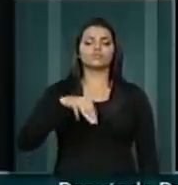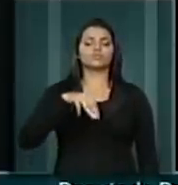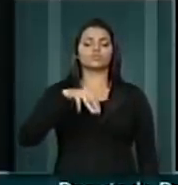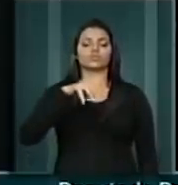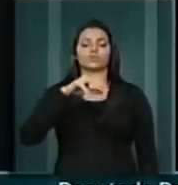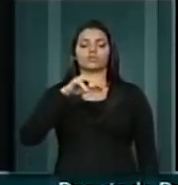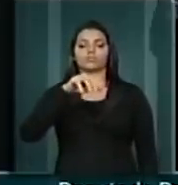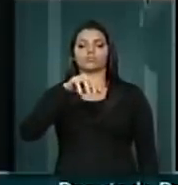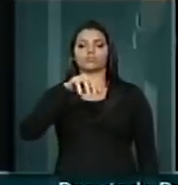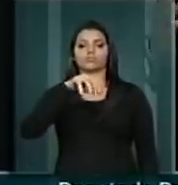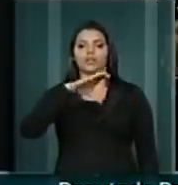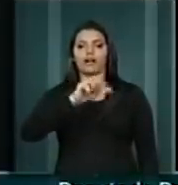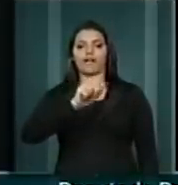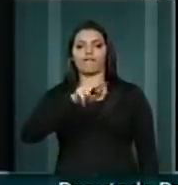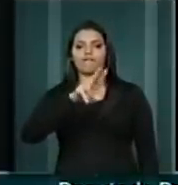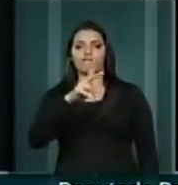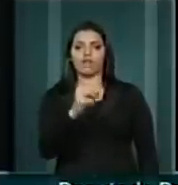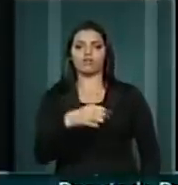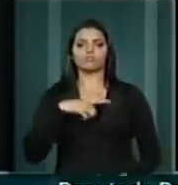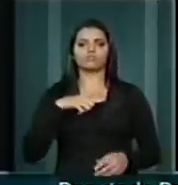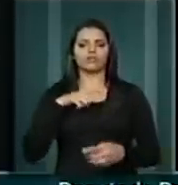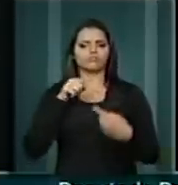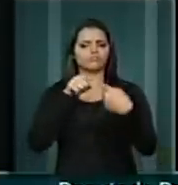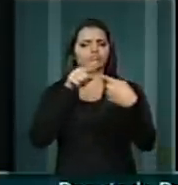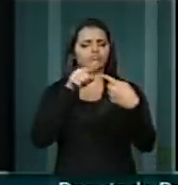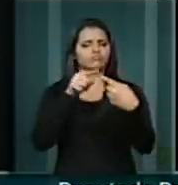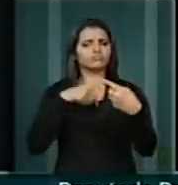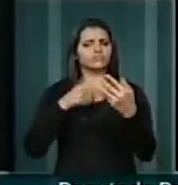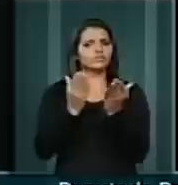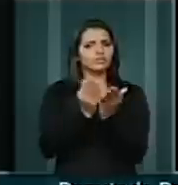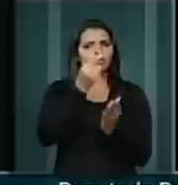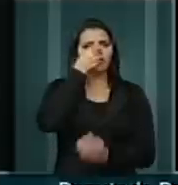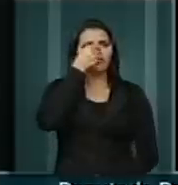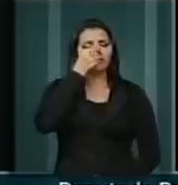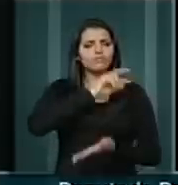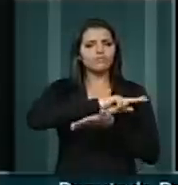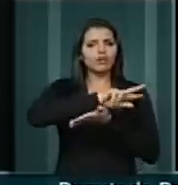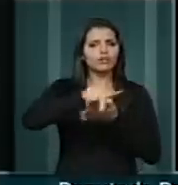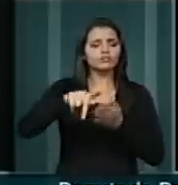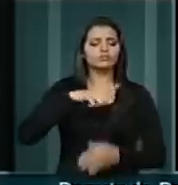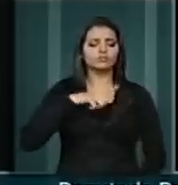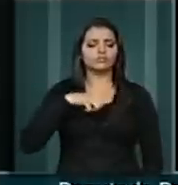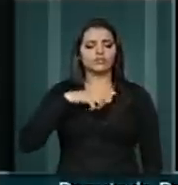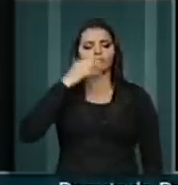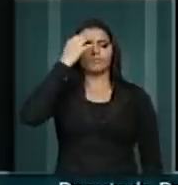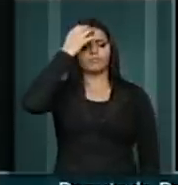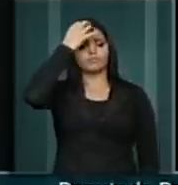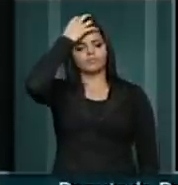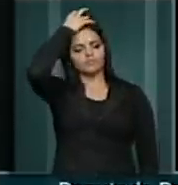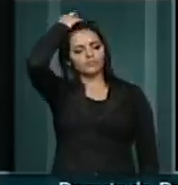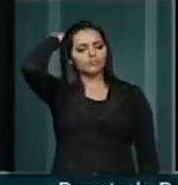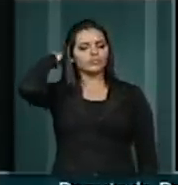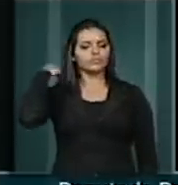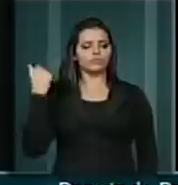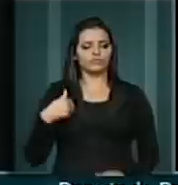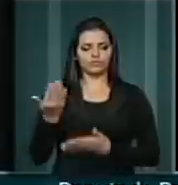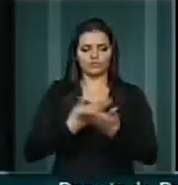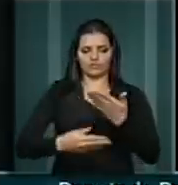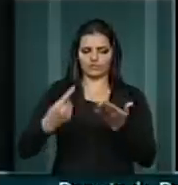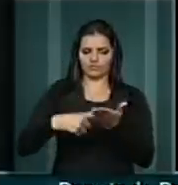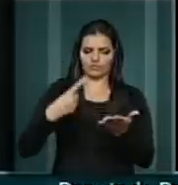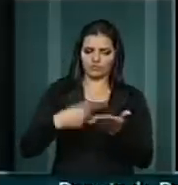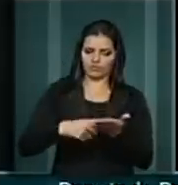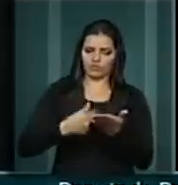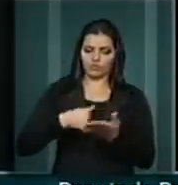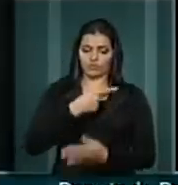pontes com as diversas igrejas evangélicas, entre elas e o governo da presidenta Dilma Rousseff,